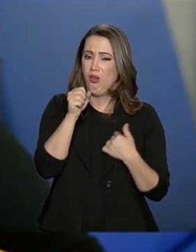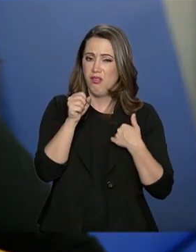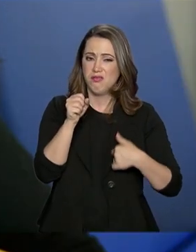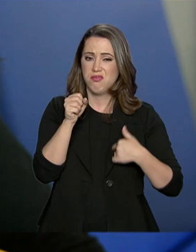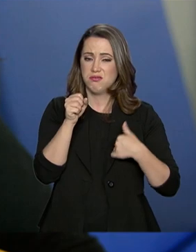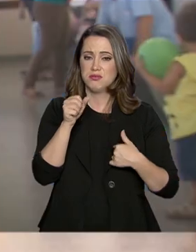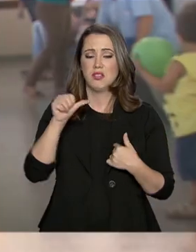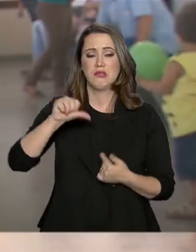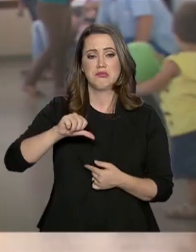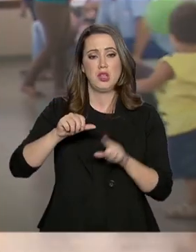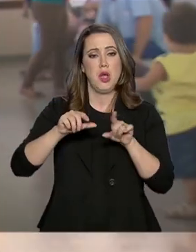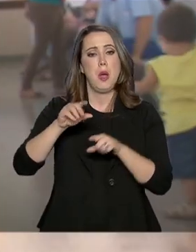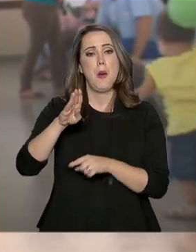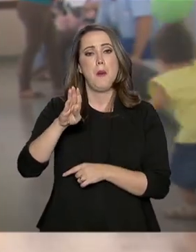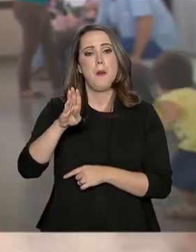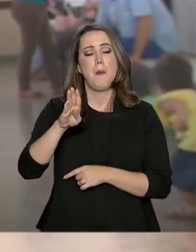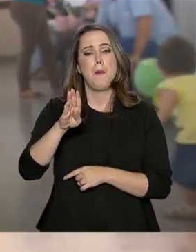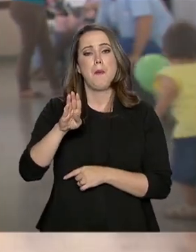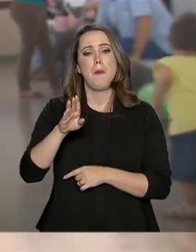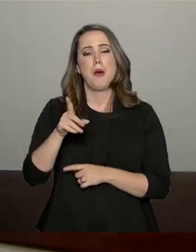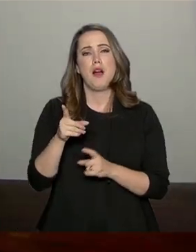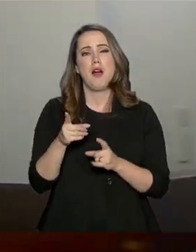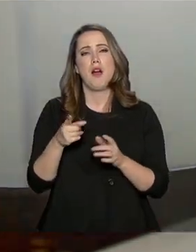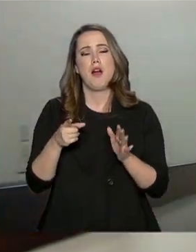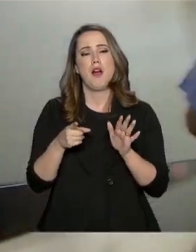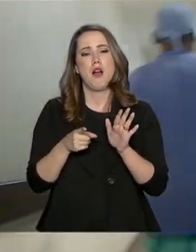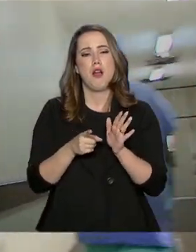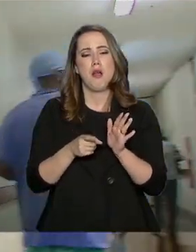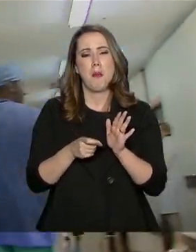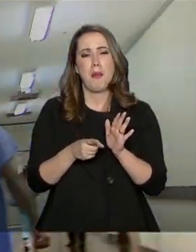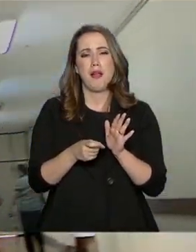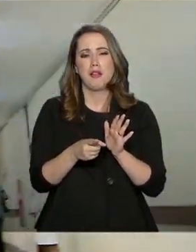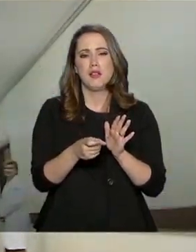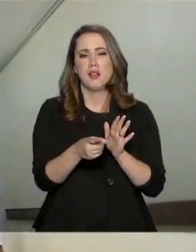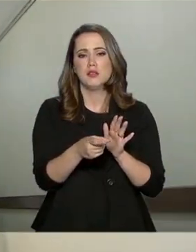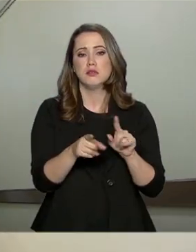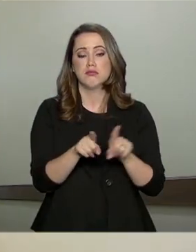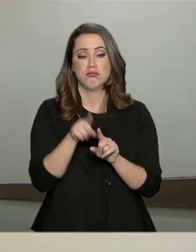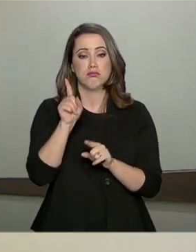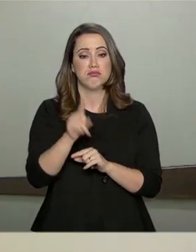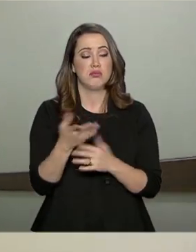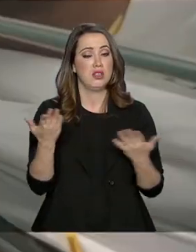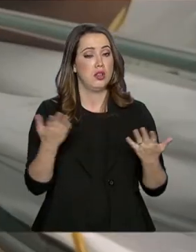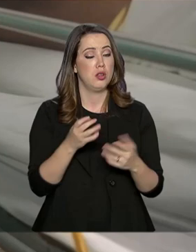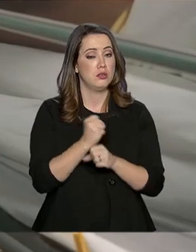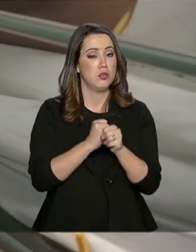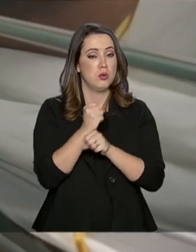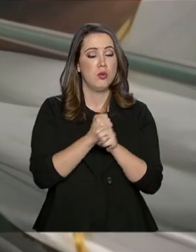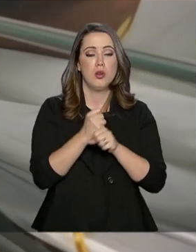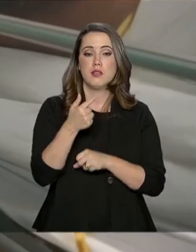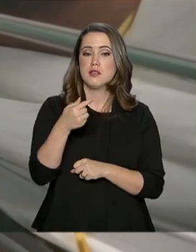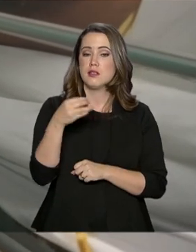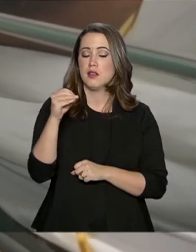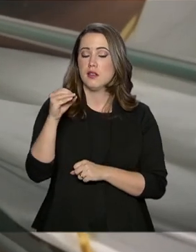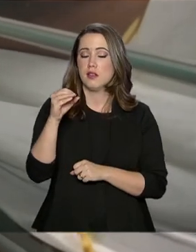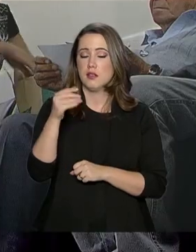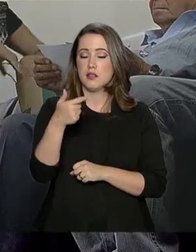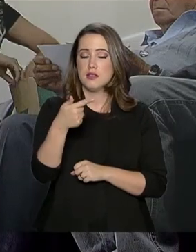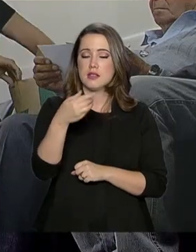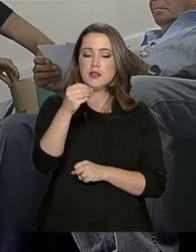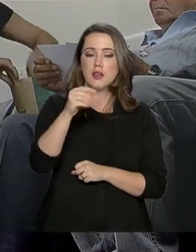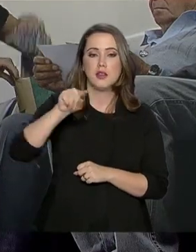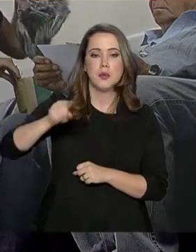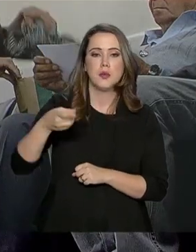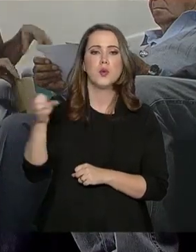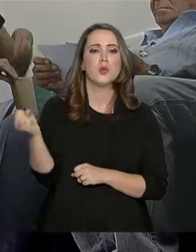por uma bactéria. No Brasil, a cada ano, são notificados aproximadamente 70 mil casos novos. E